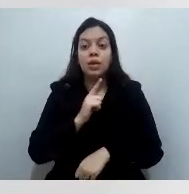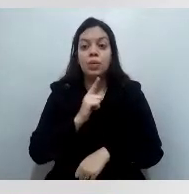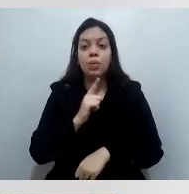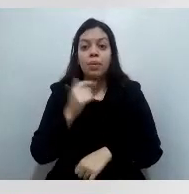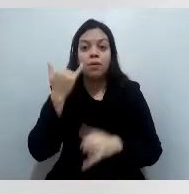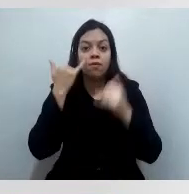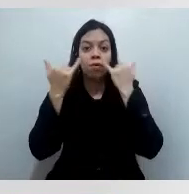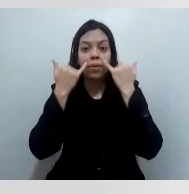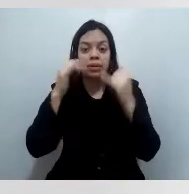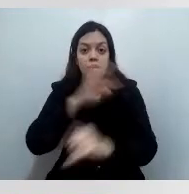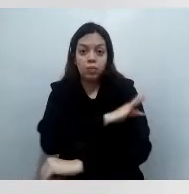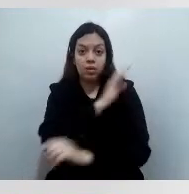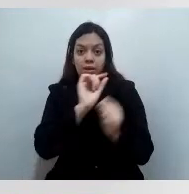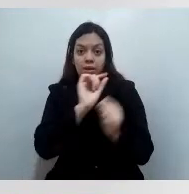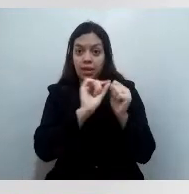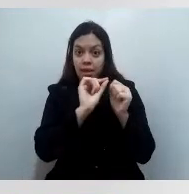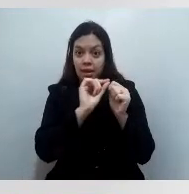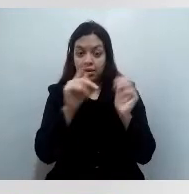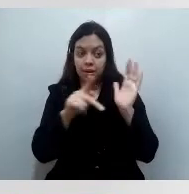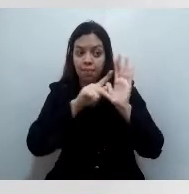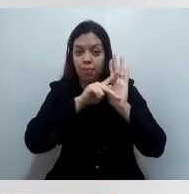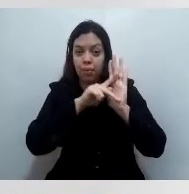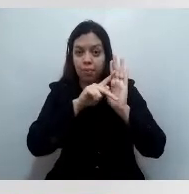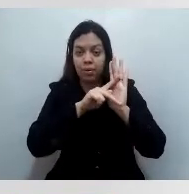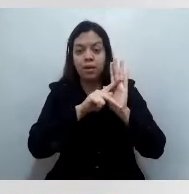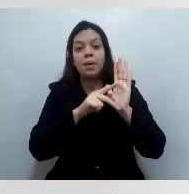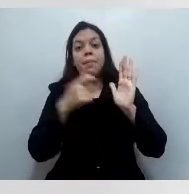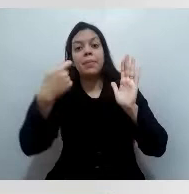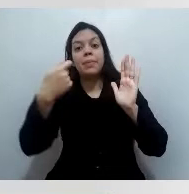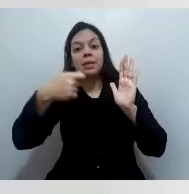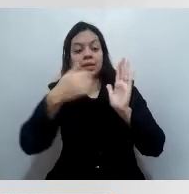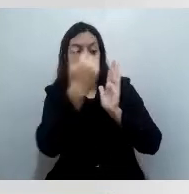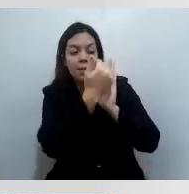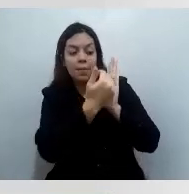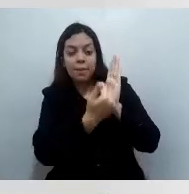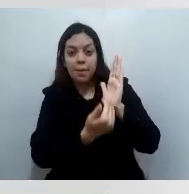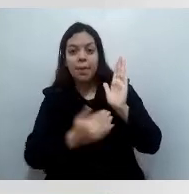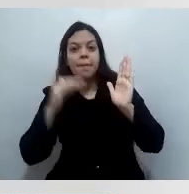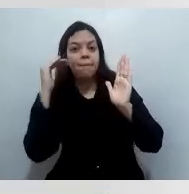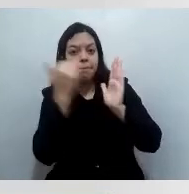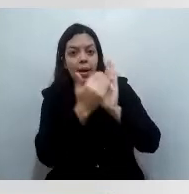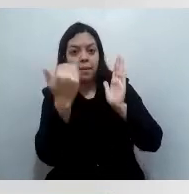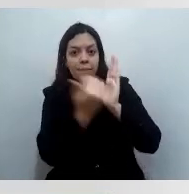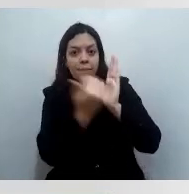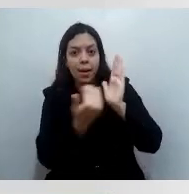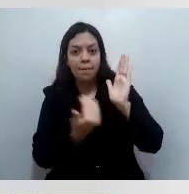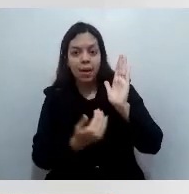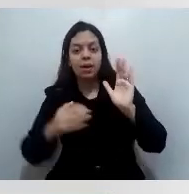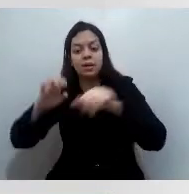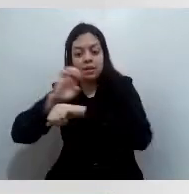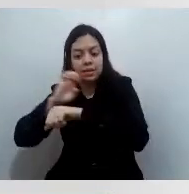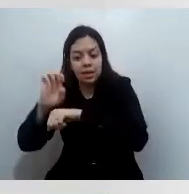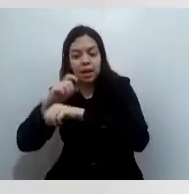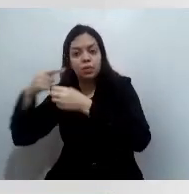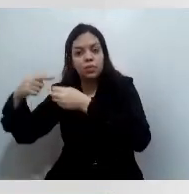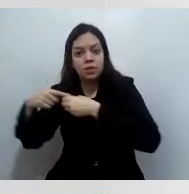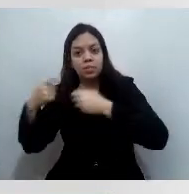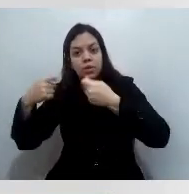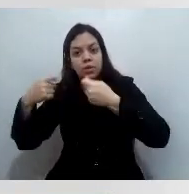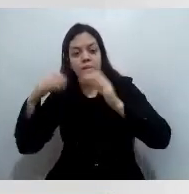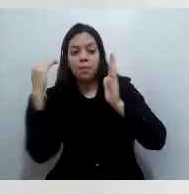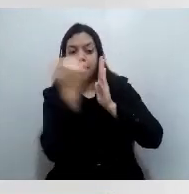orientações a serem cumpridas pelos estados e pelos municípios. E, em algumas